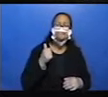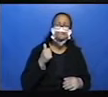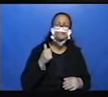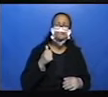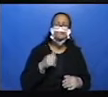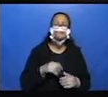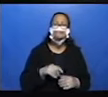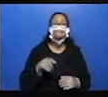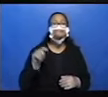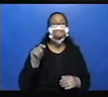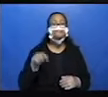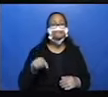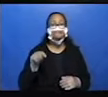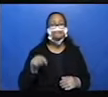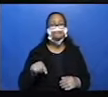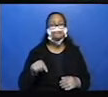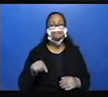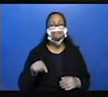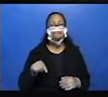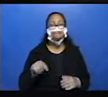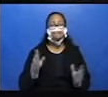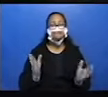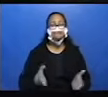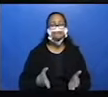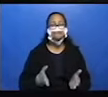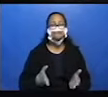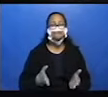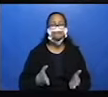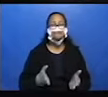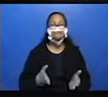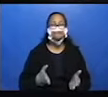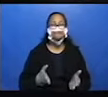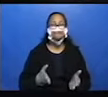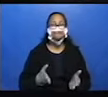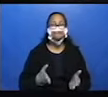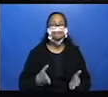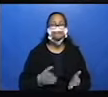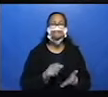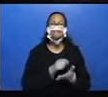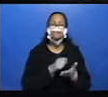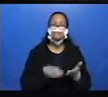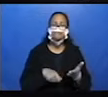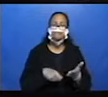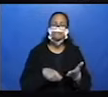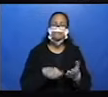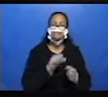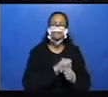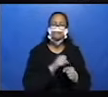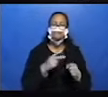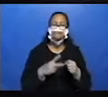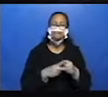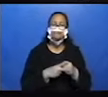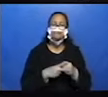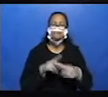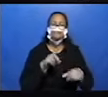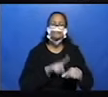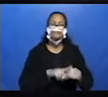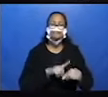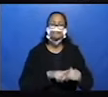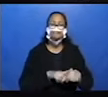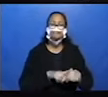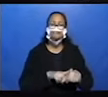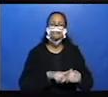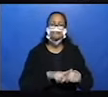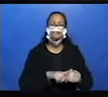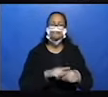Agora. Meu amigo está jogando bola agora. Anota para mim aí na frente, que é um advérbio de tempo, por favor.